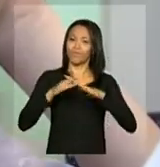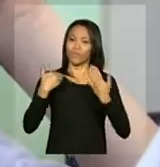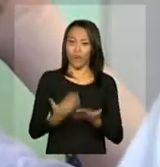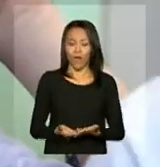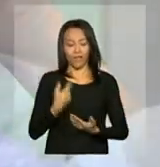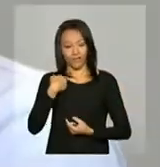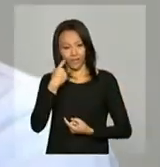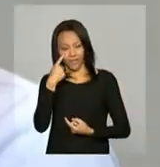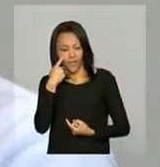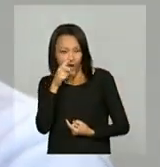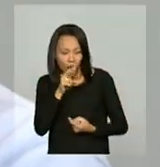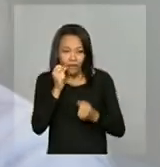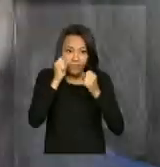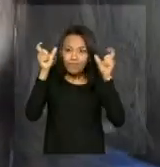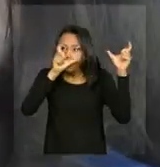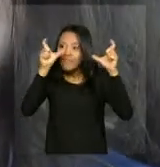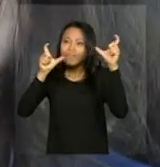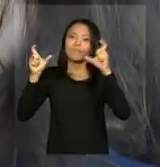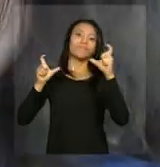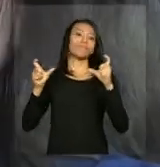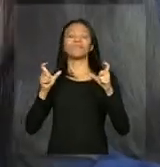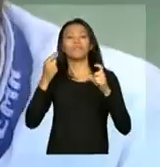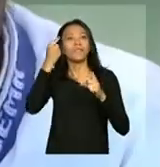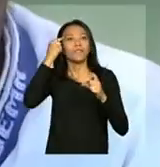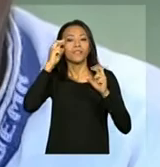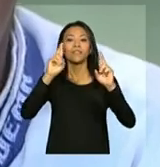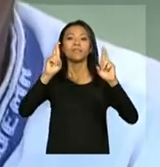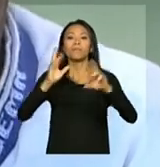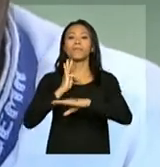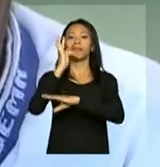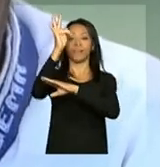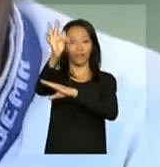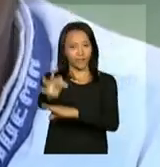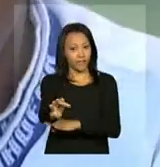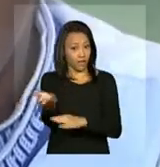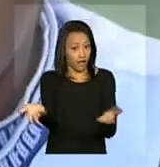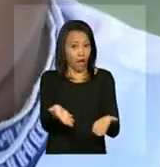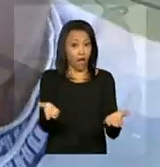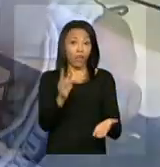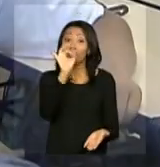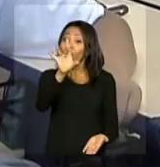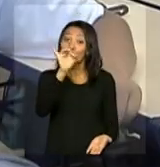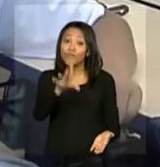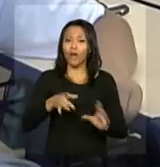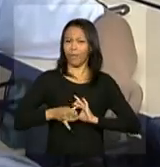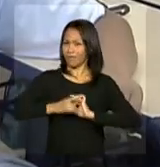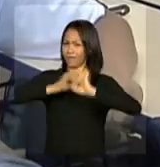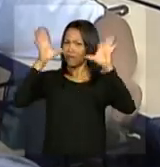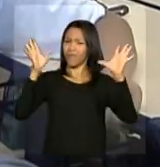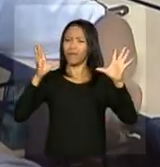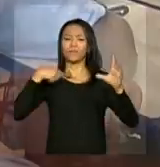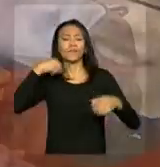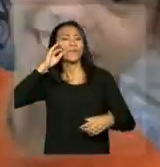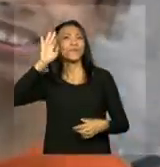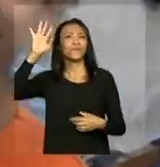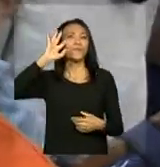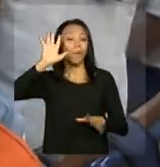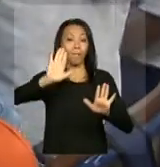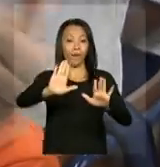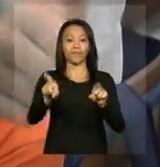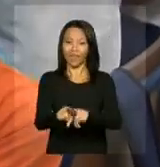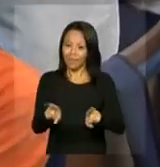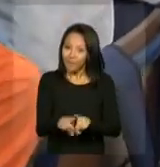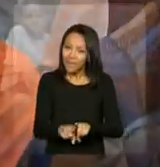Olhares espertos e cheios de esperança. E que agora tem não só liberdade para sonhar, mas